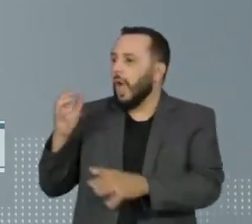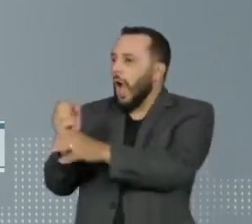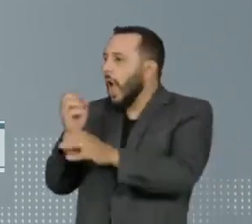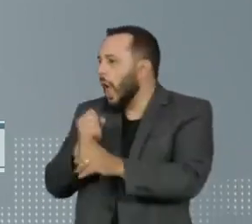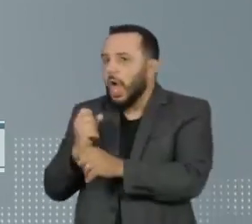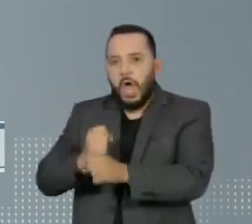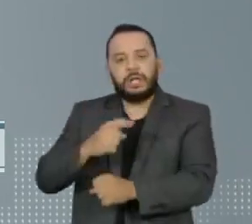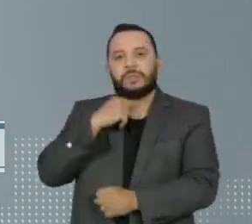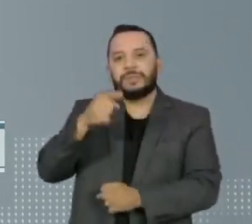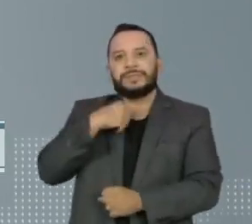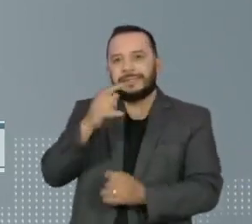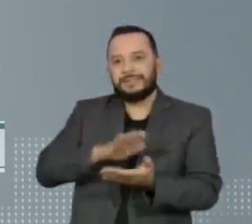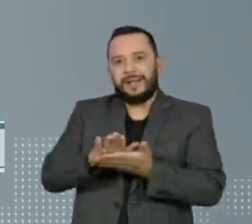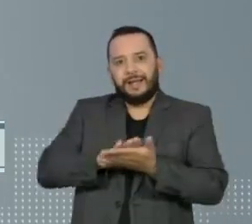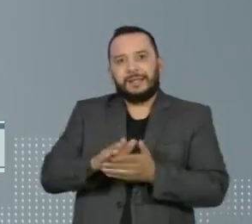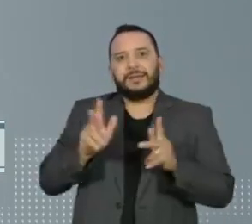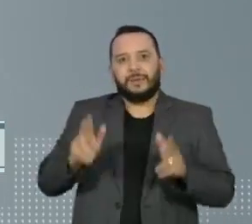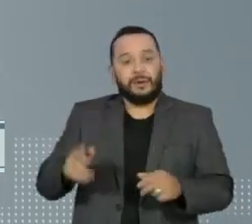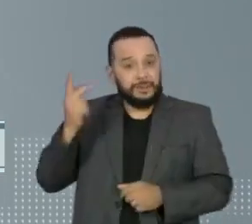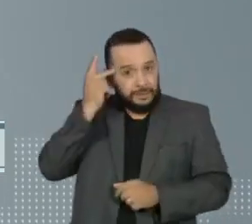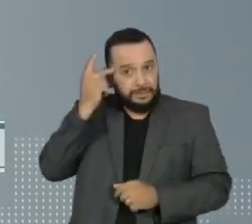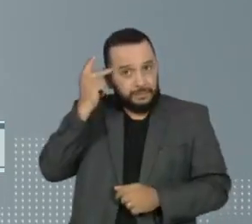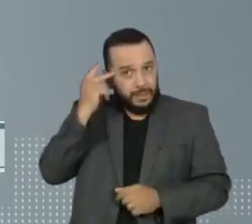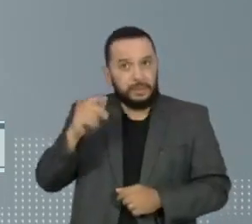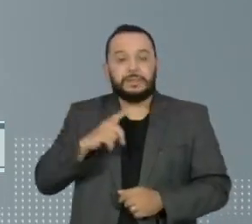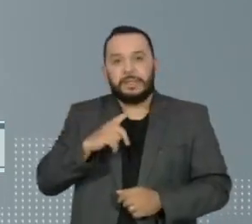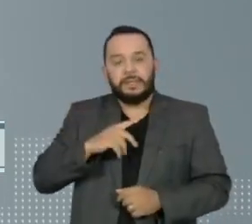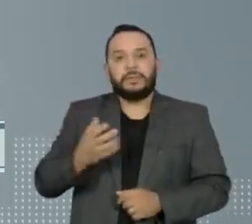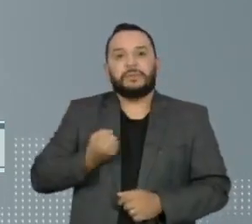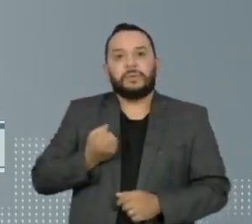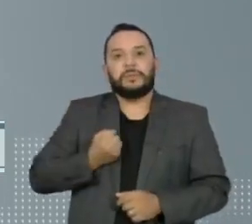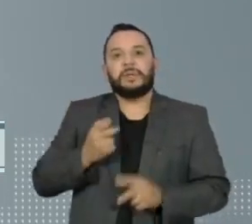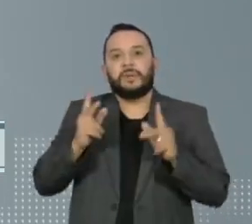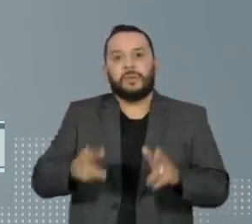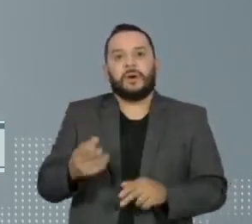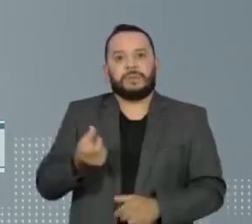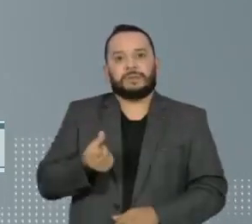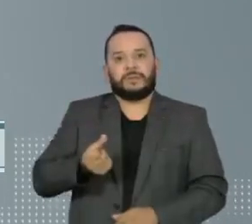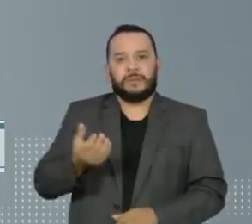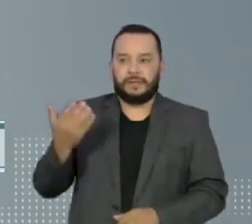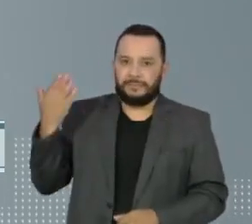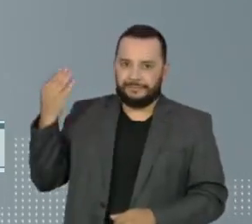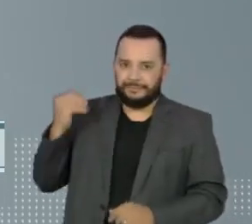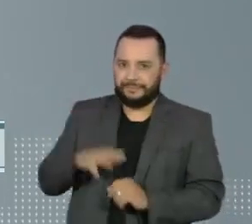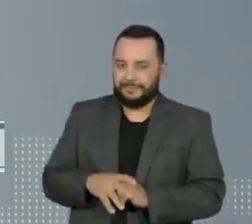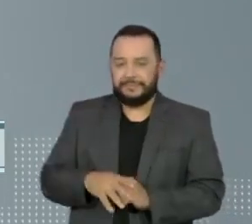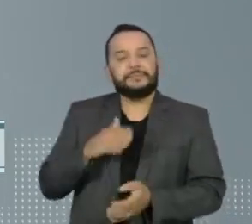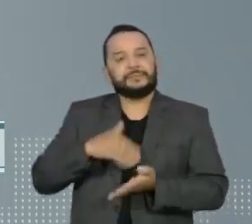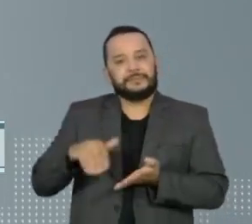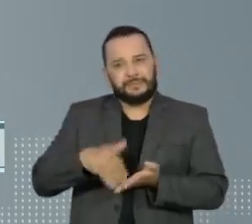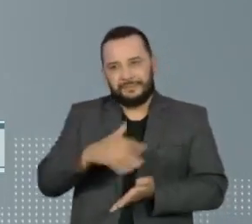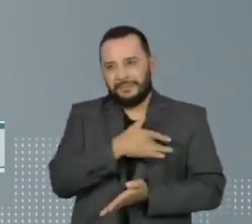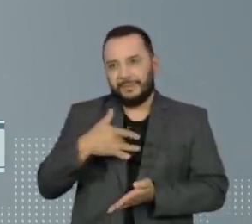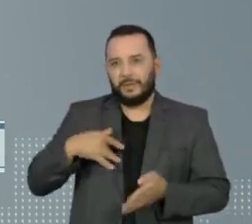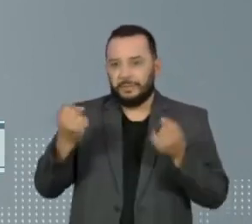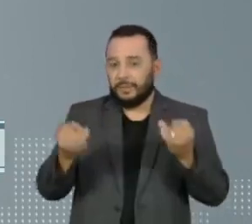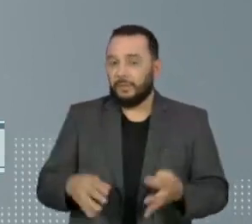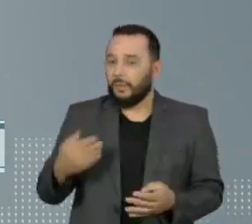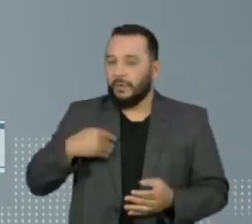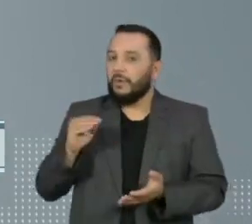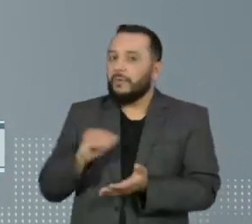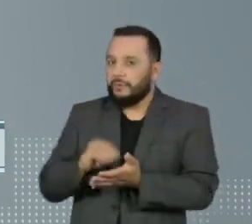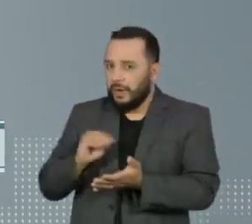casos, como São Paulo, que ainda mantém os números de sexta-feira. A Secretaria de Saúde informa que não consegue